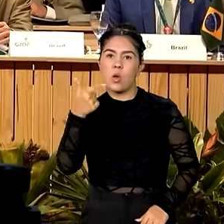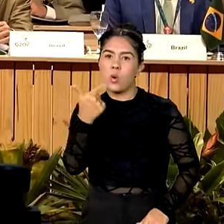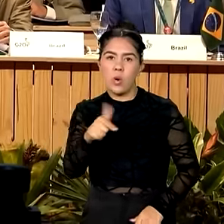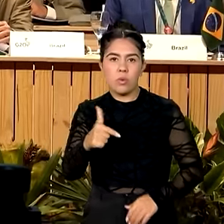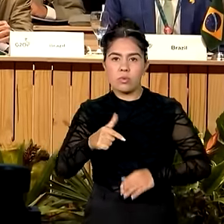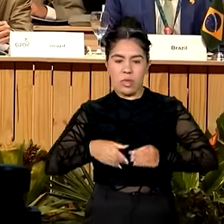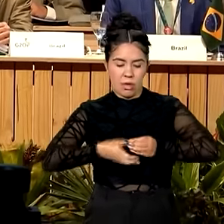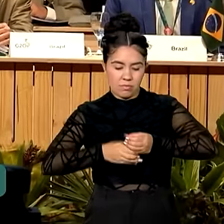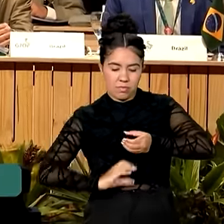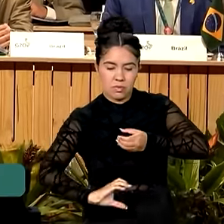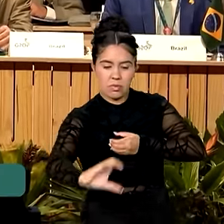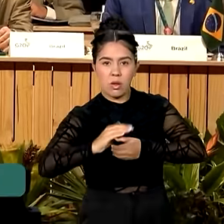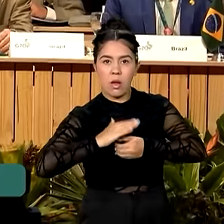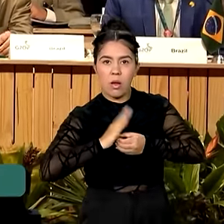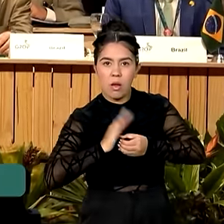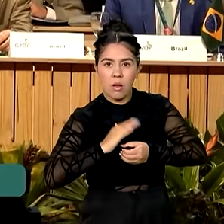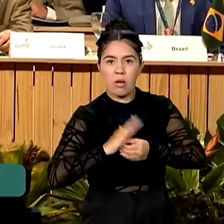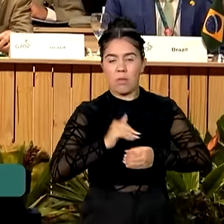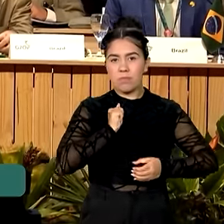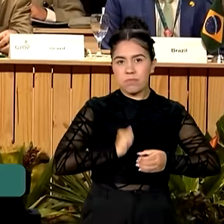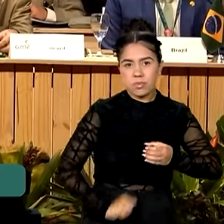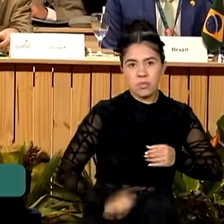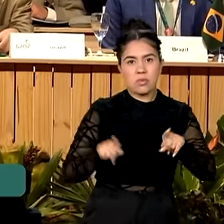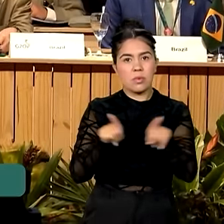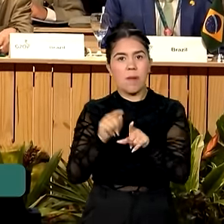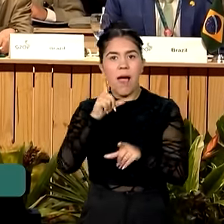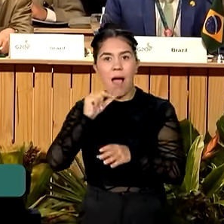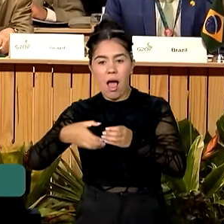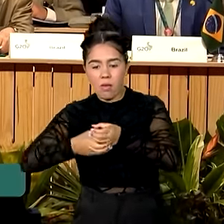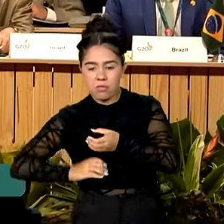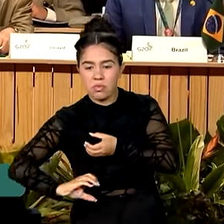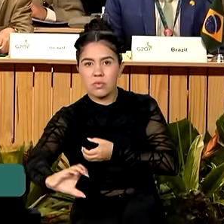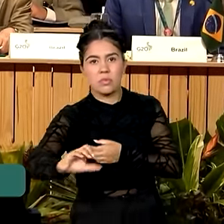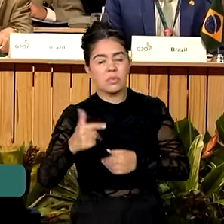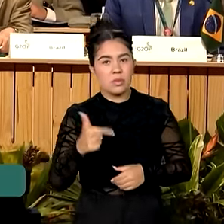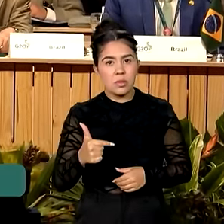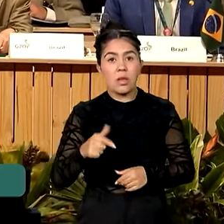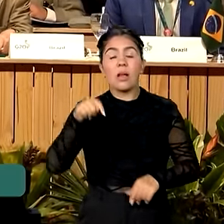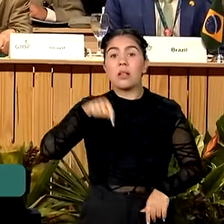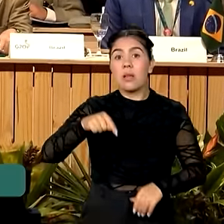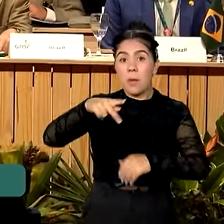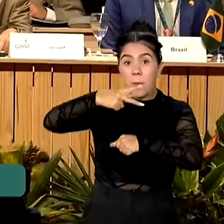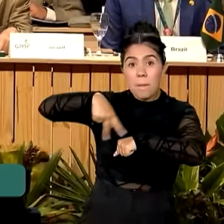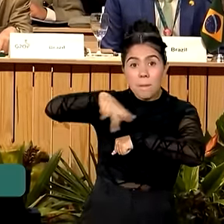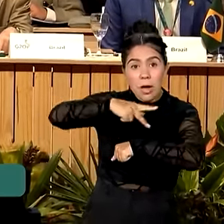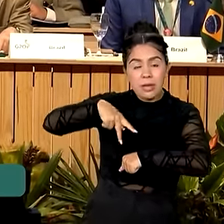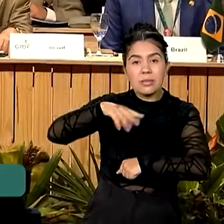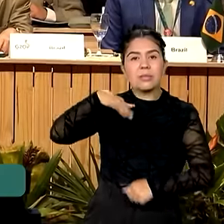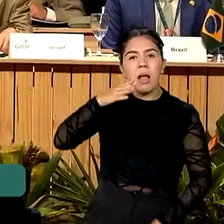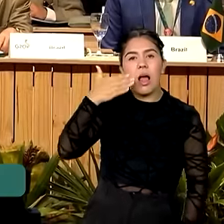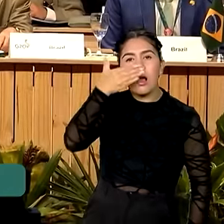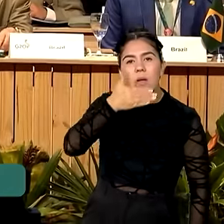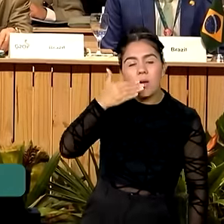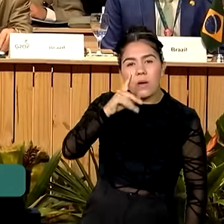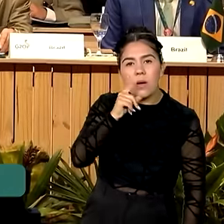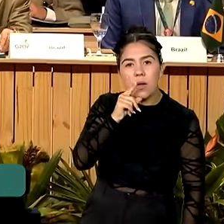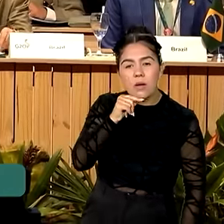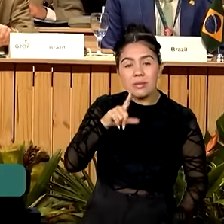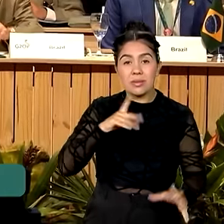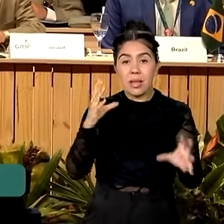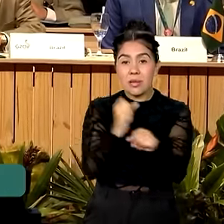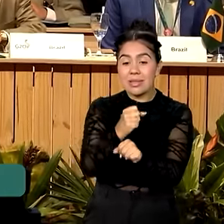saneamento básico. No Brasil, o país com o maior manancial de água doces do planeta, ainda são 32